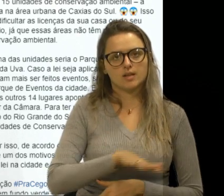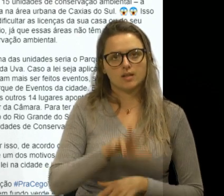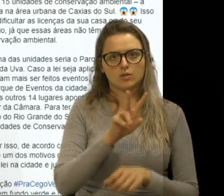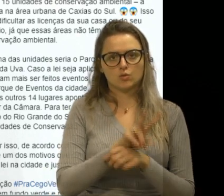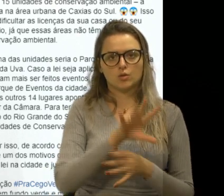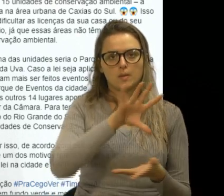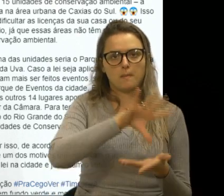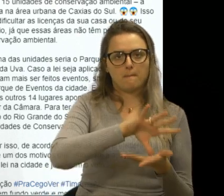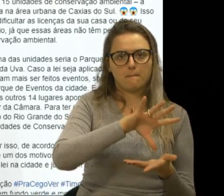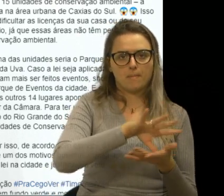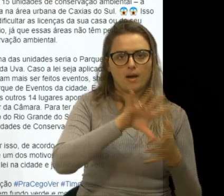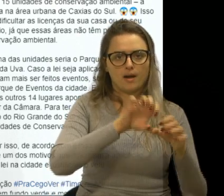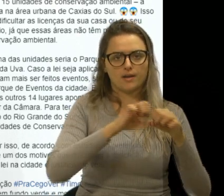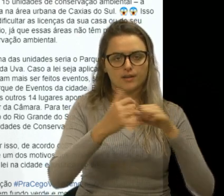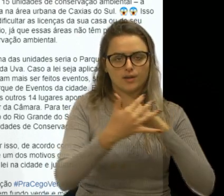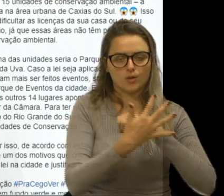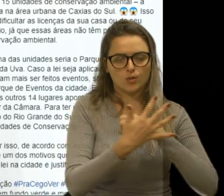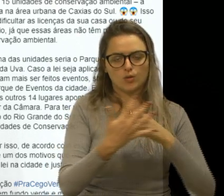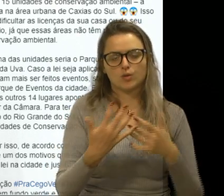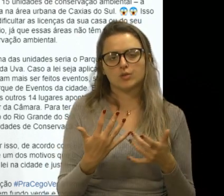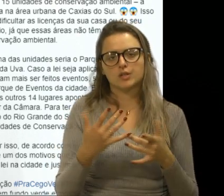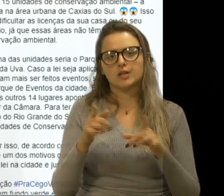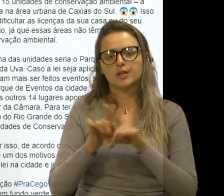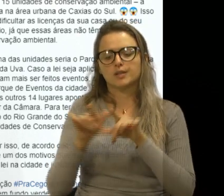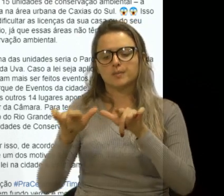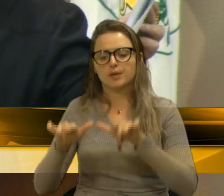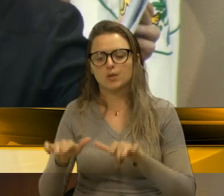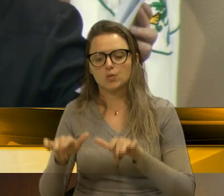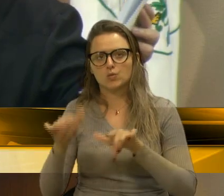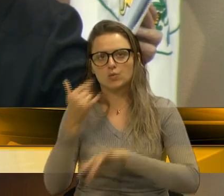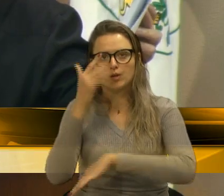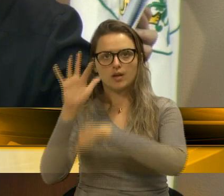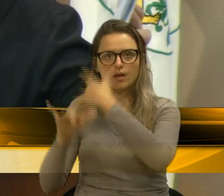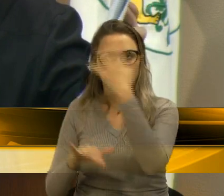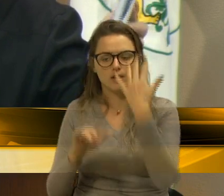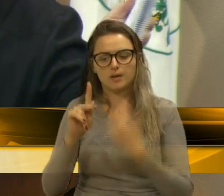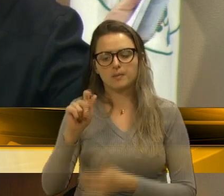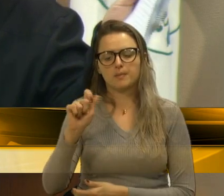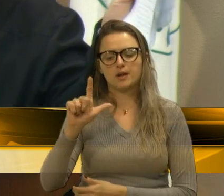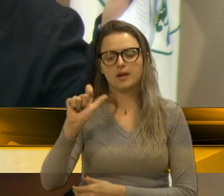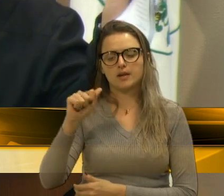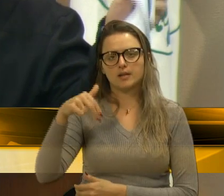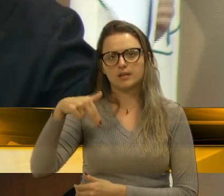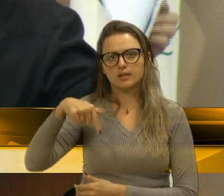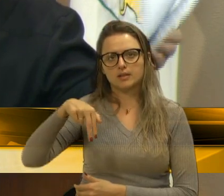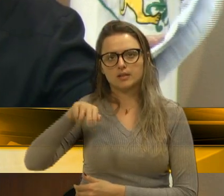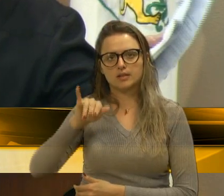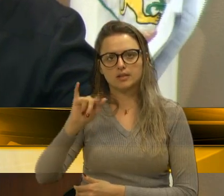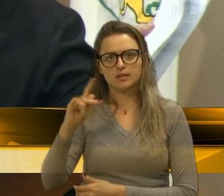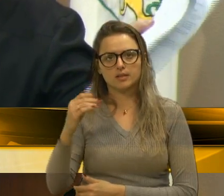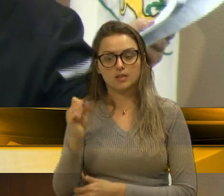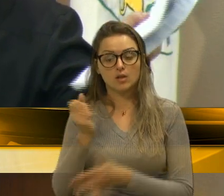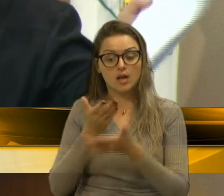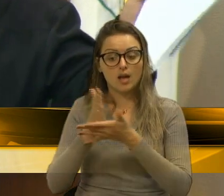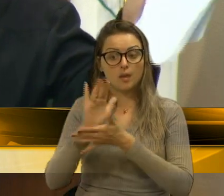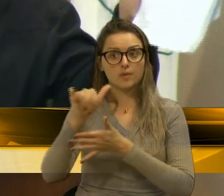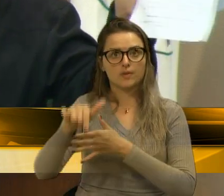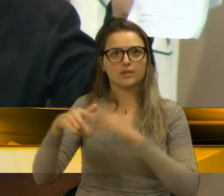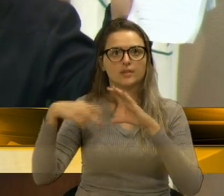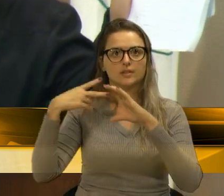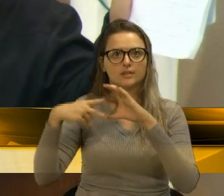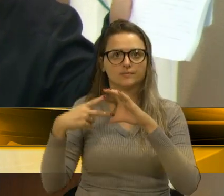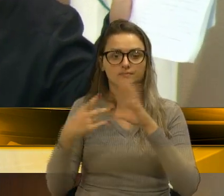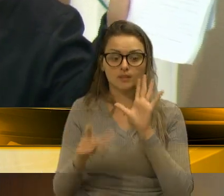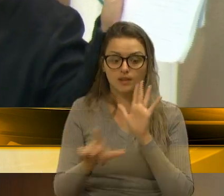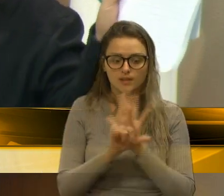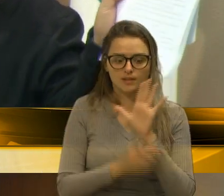parques ecológicos, reserva natural, palanquinhos, que foram aprovadas por esta casa através de